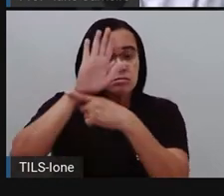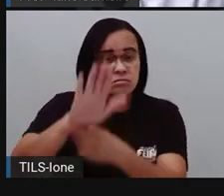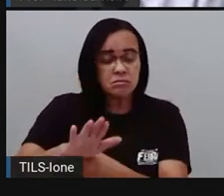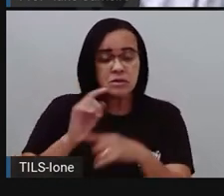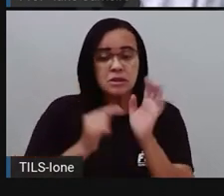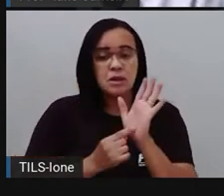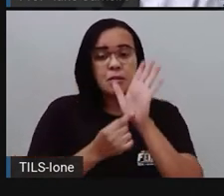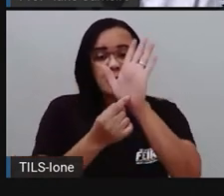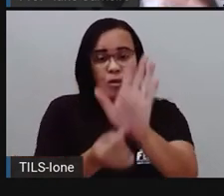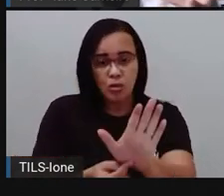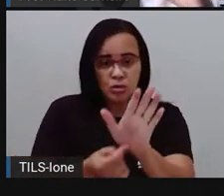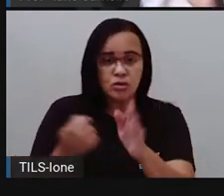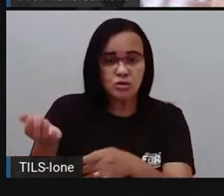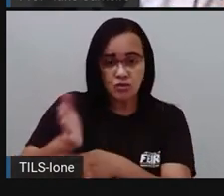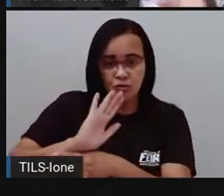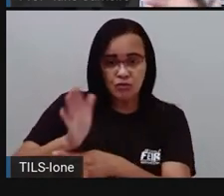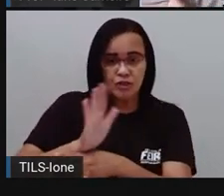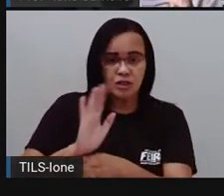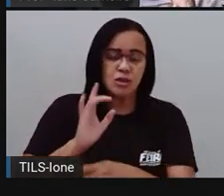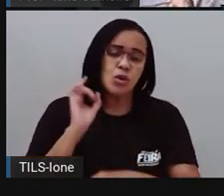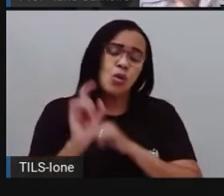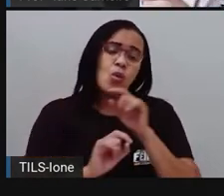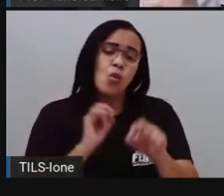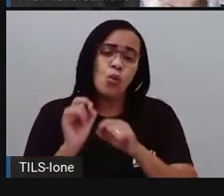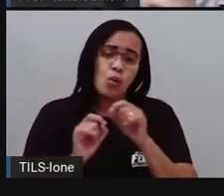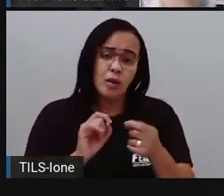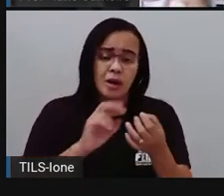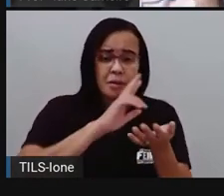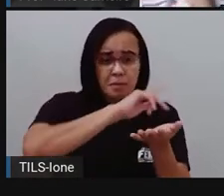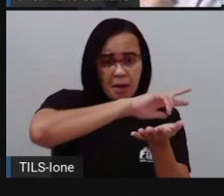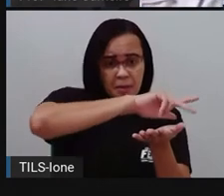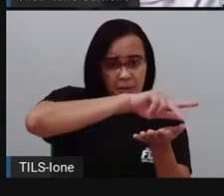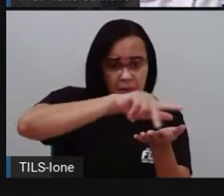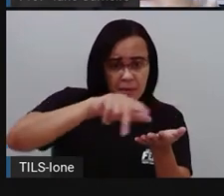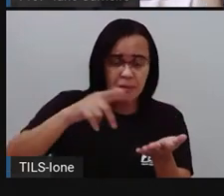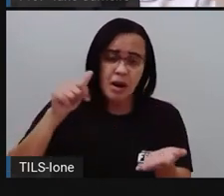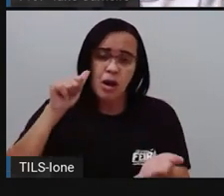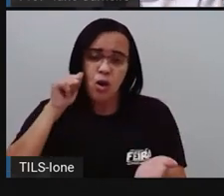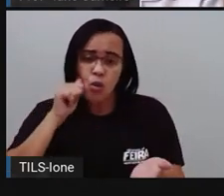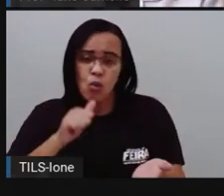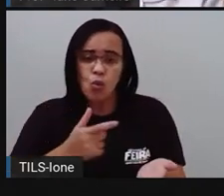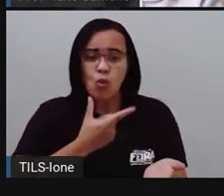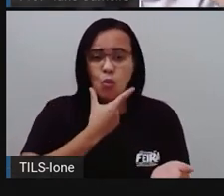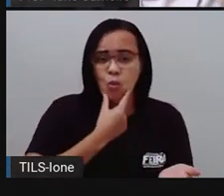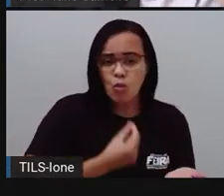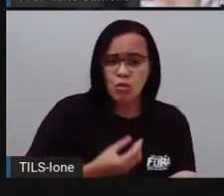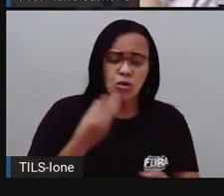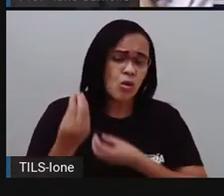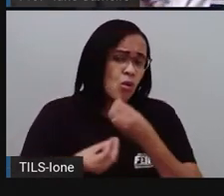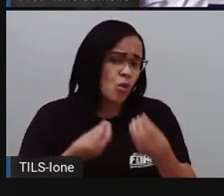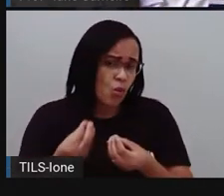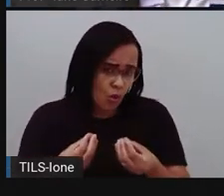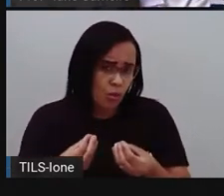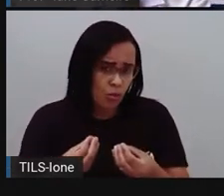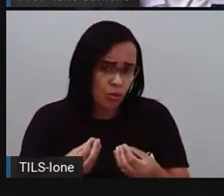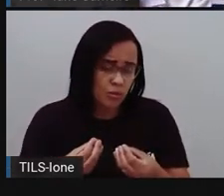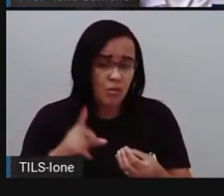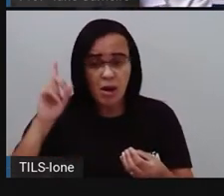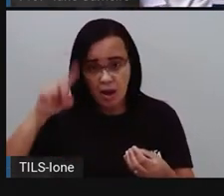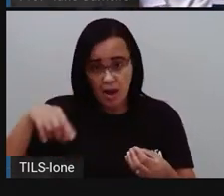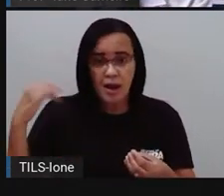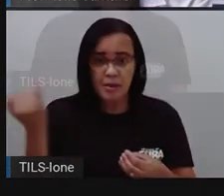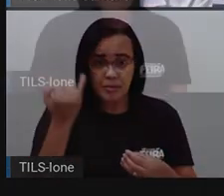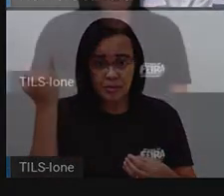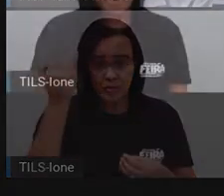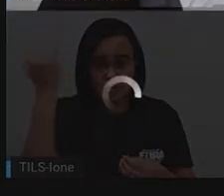sobre essa questão da diferença, né? Entre homem e mulher, a entender como isso é importante, tá